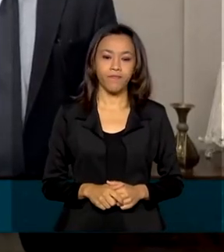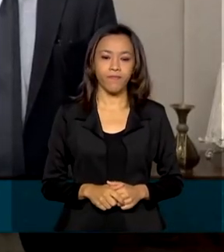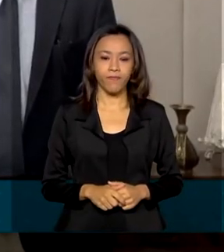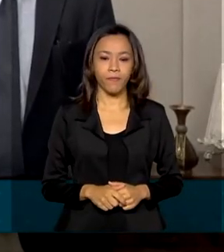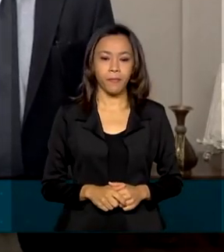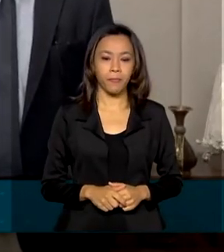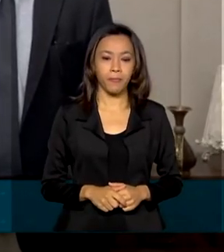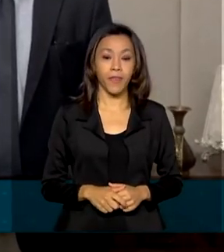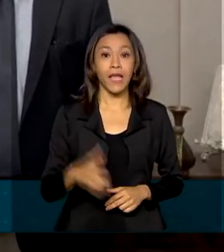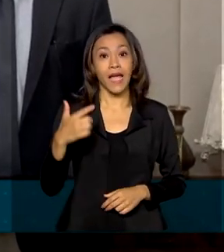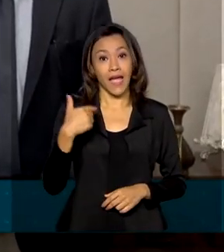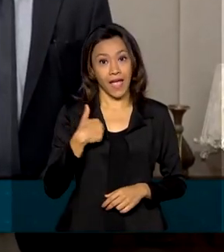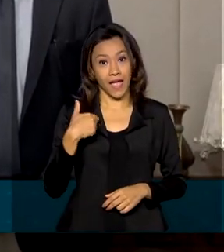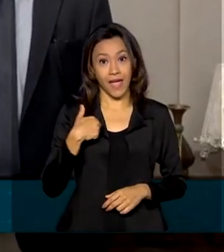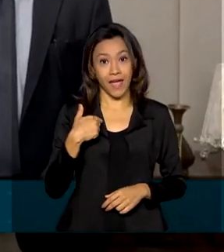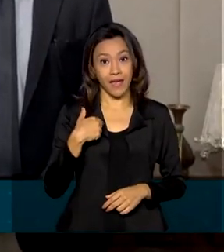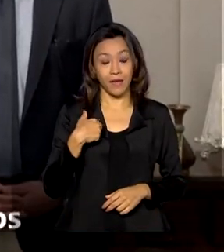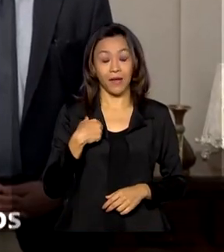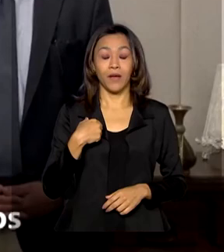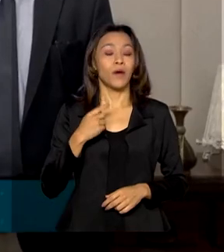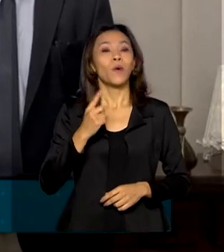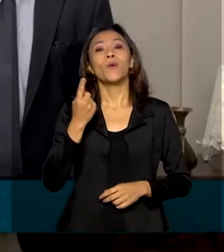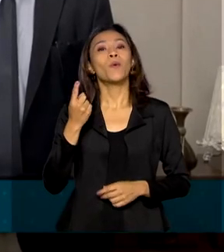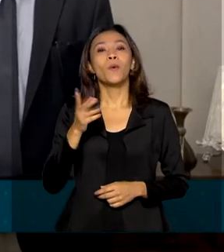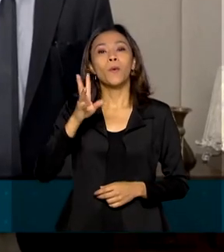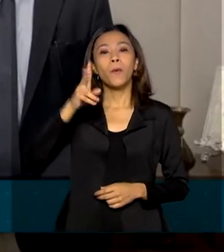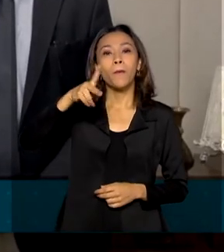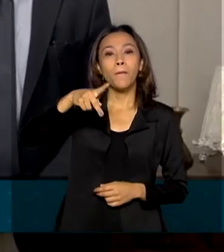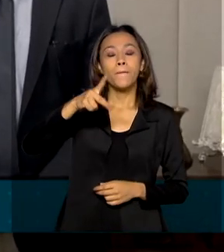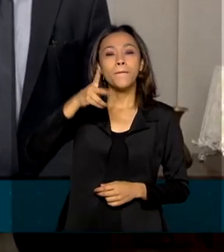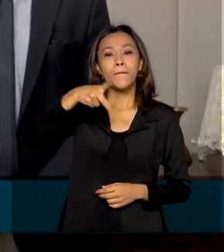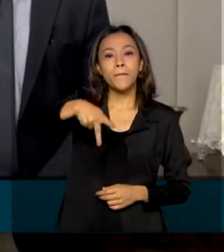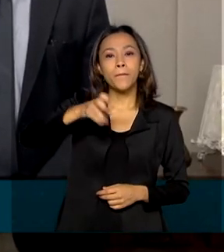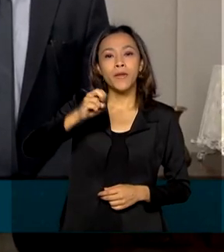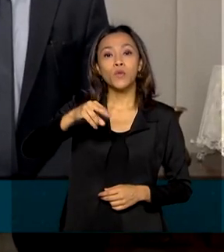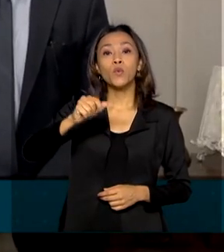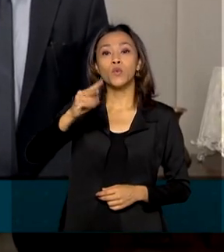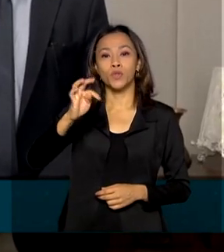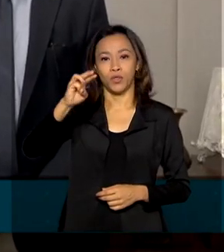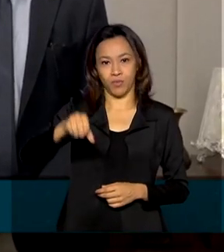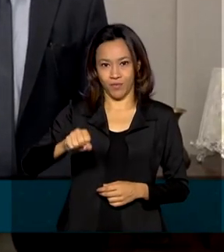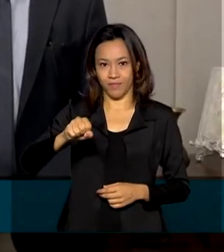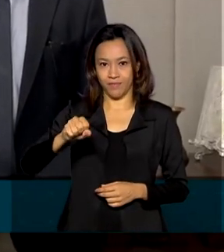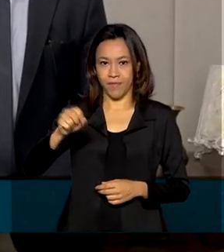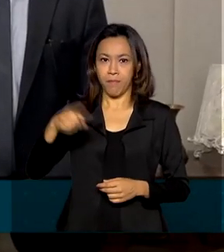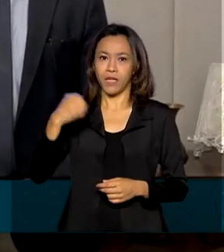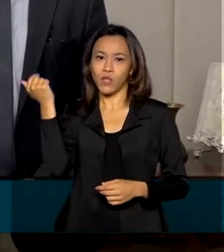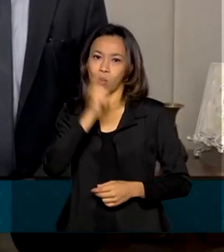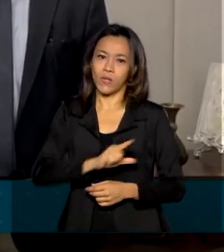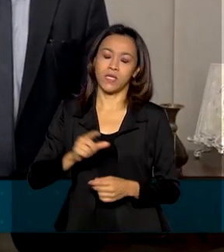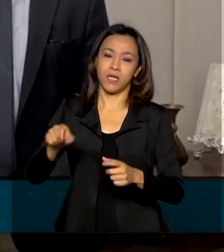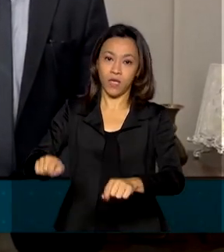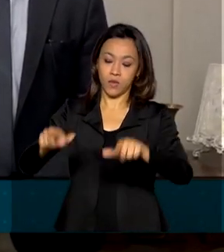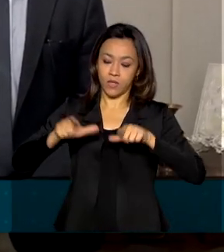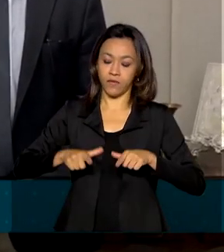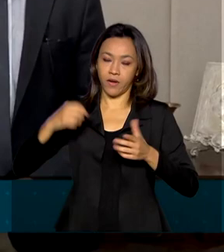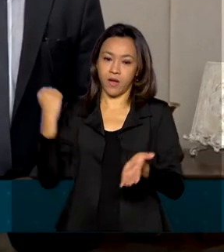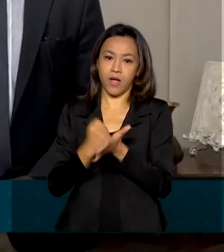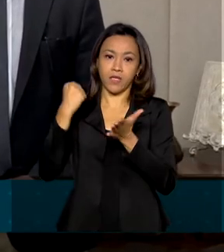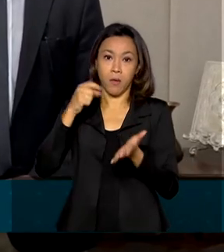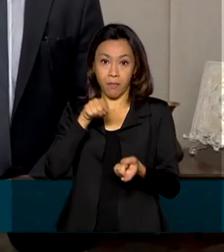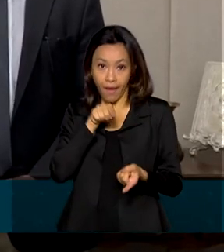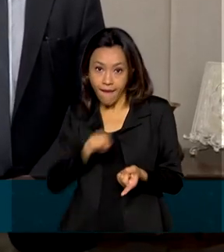É o penúltimo passo para que tenhamos esse certificado internacional para esses estados. A